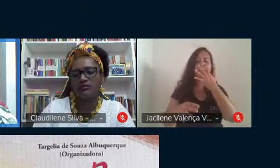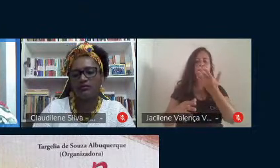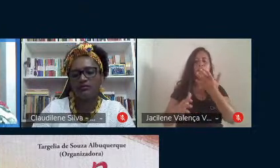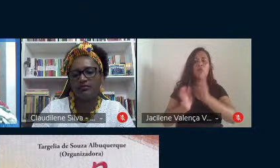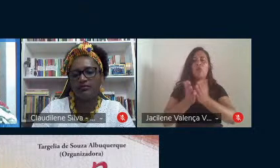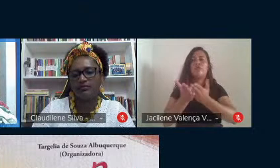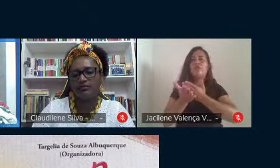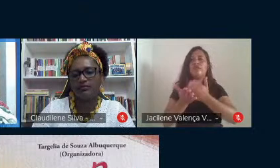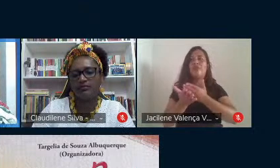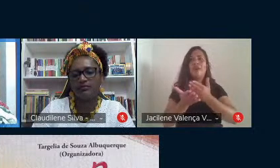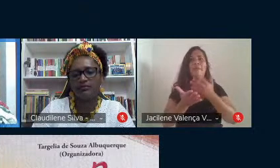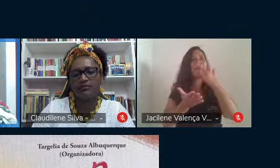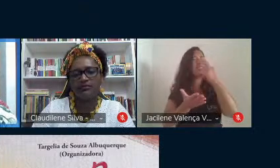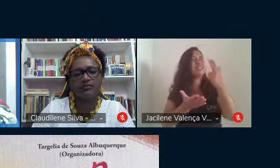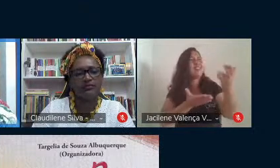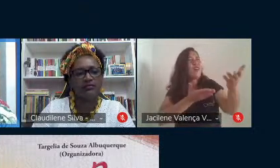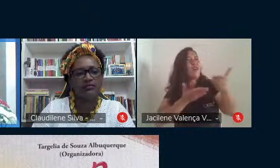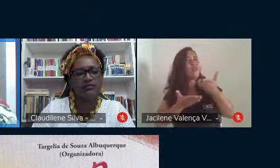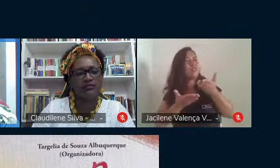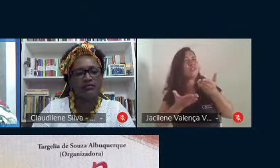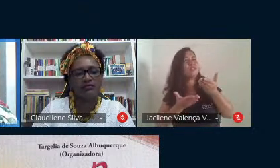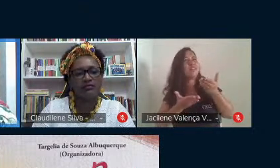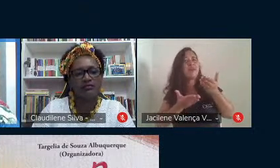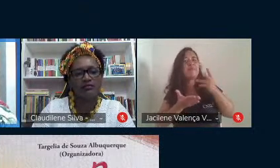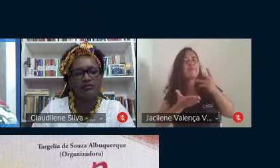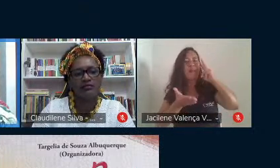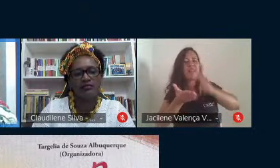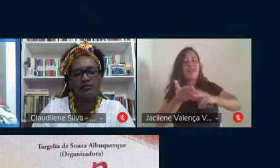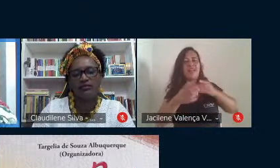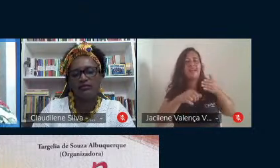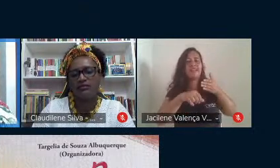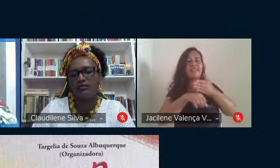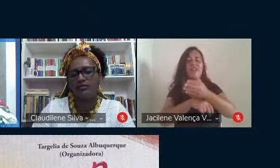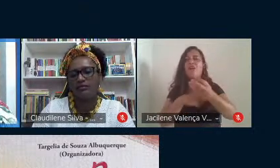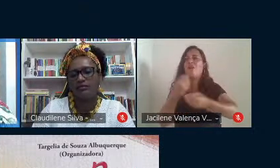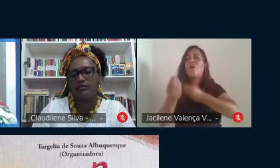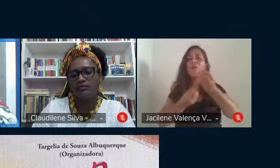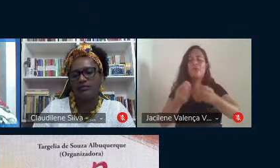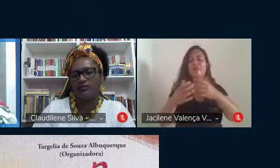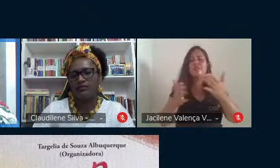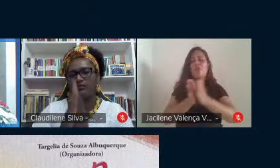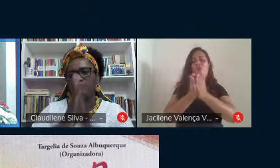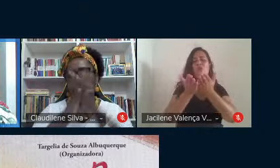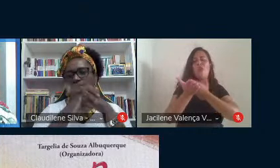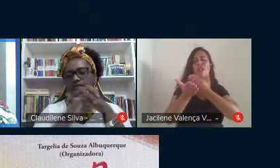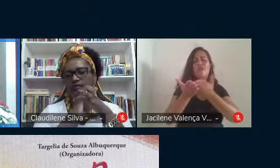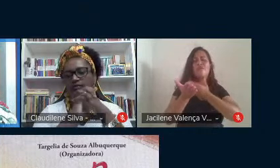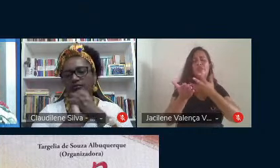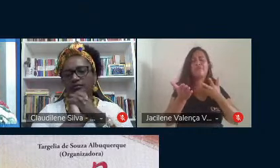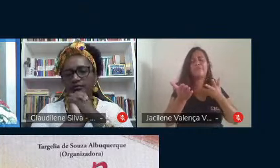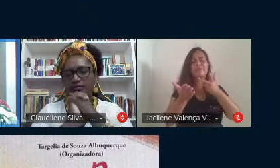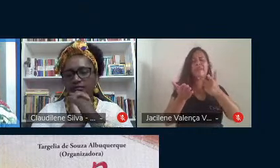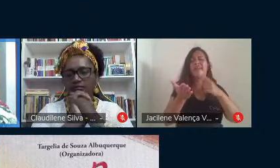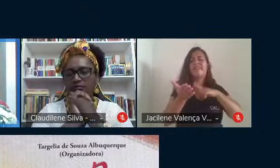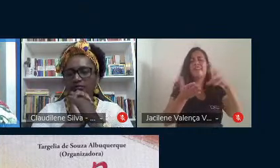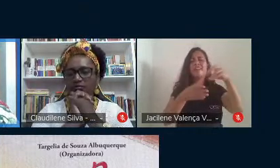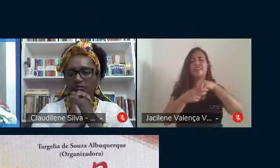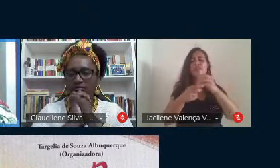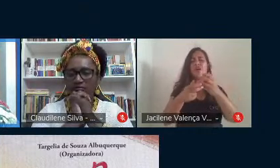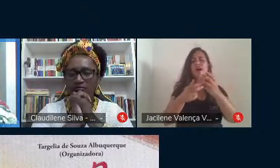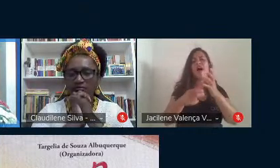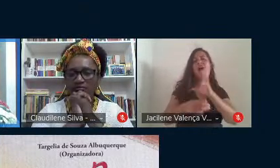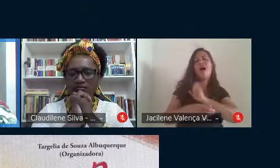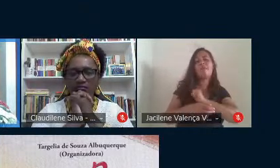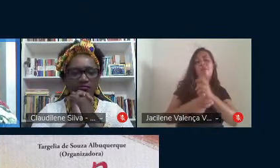entrar e conversar. Ele é chamado para entrar na roda. Um livro que, assim, ele traz muita amorosidade.